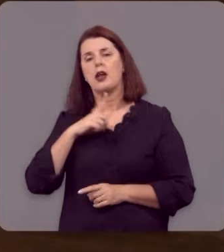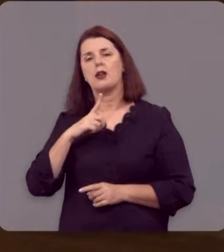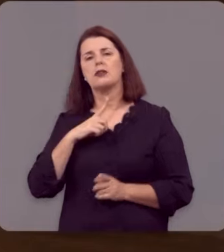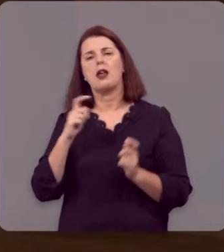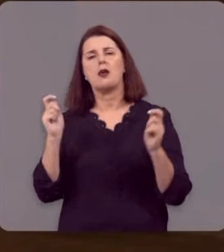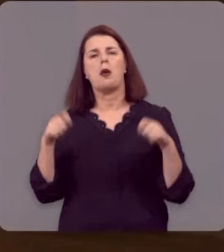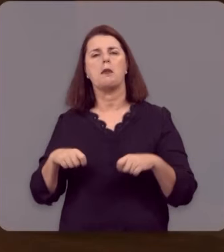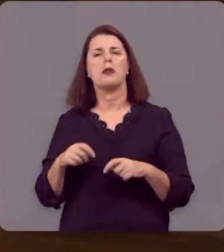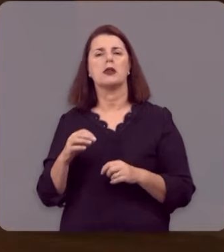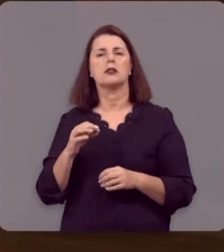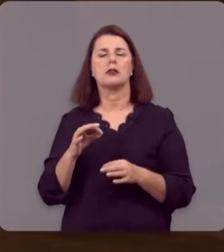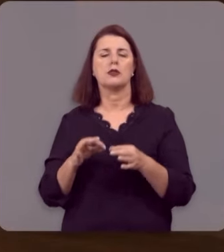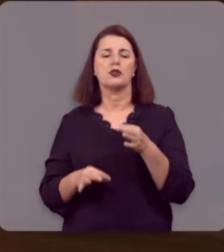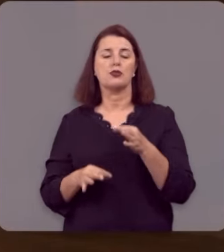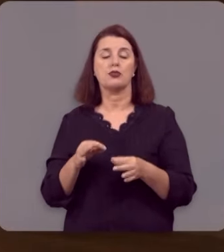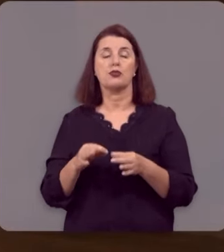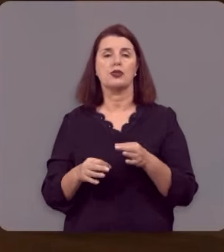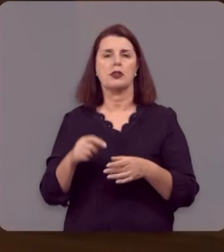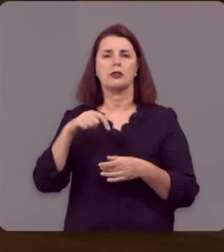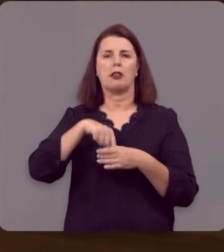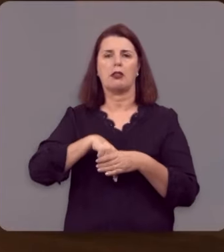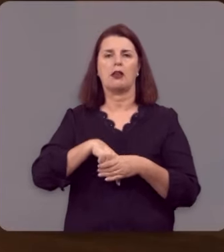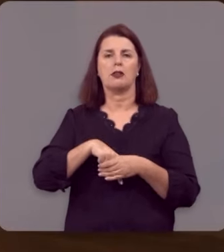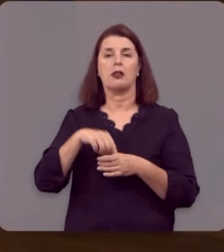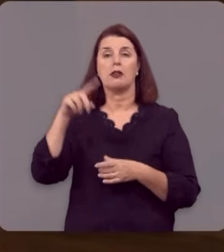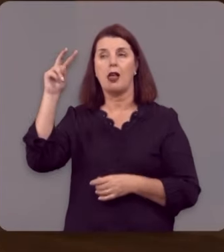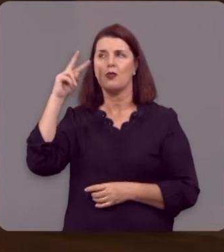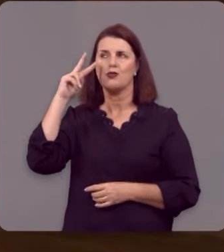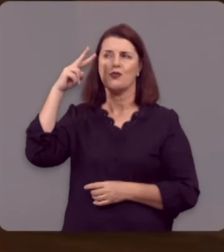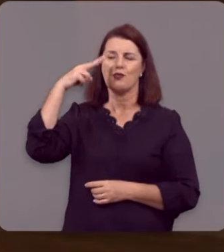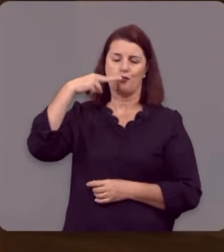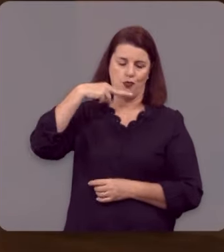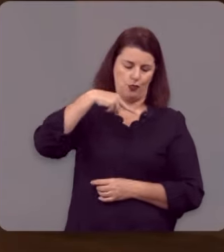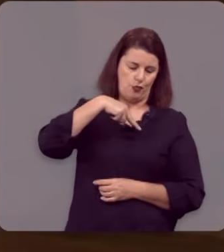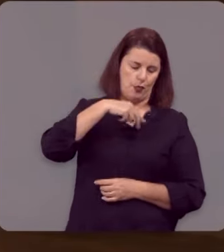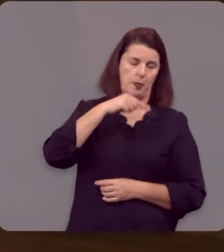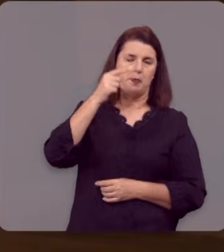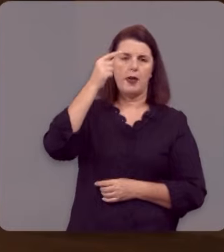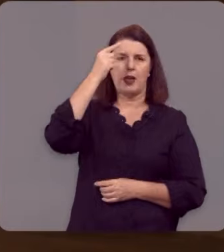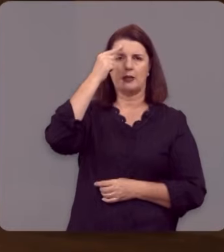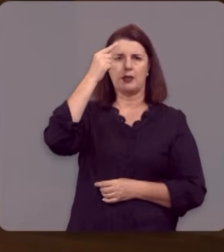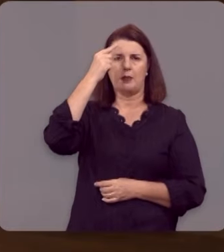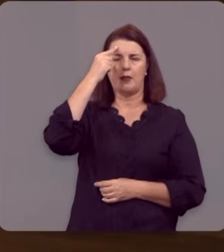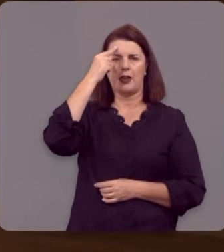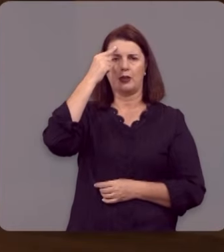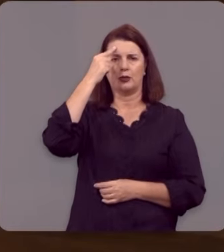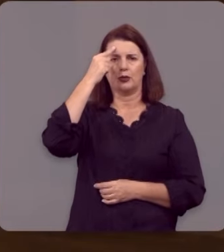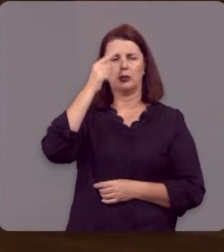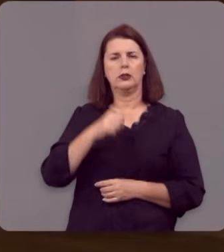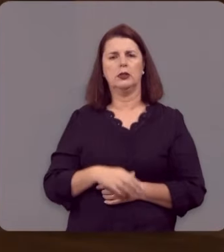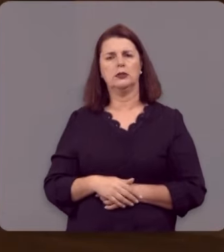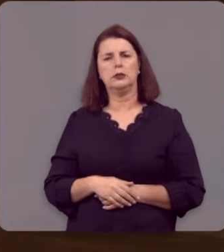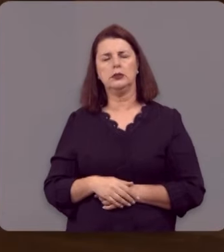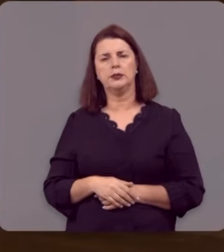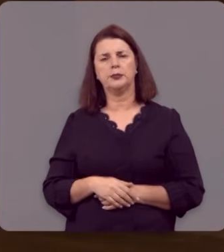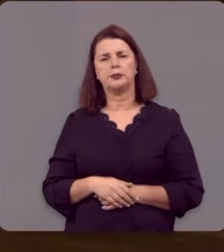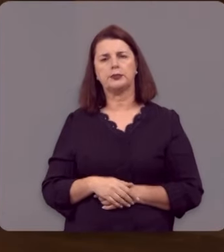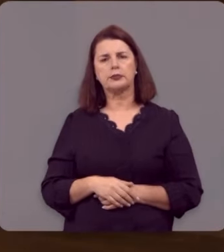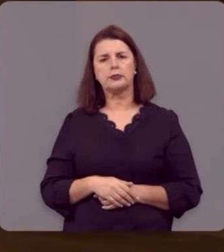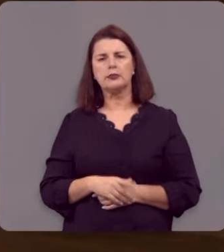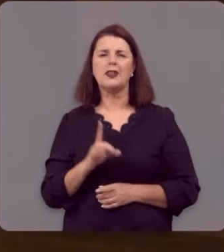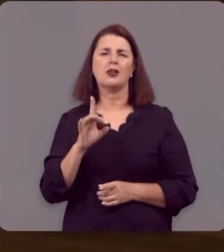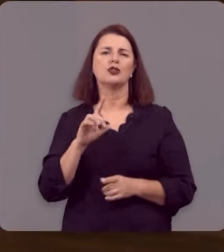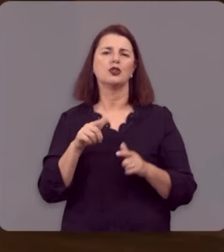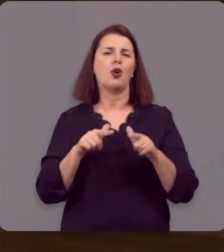competência para julgar foro íntimo, porque Deus lê pensamento. E Deus não se importa apenas com as ações, Deus se importa também com as